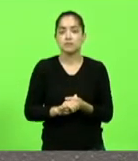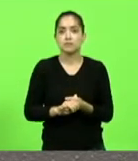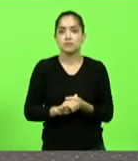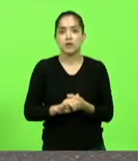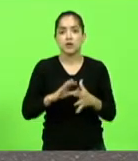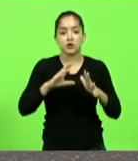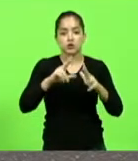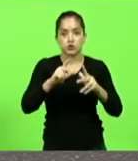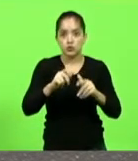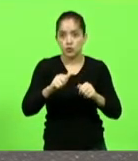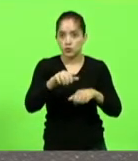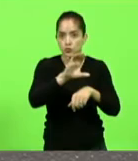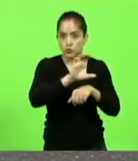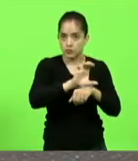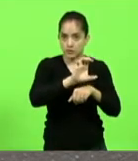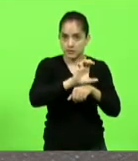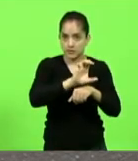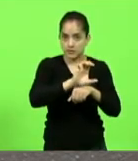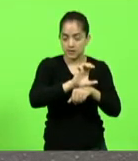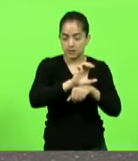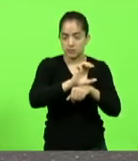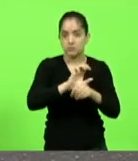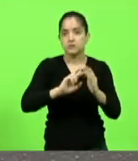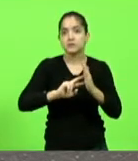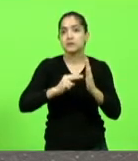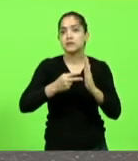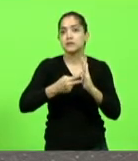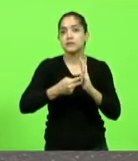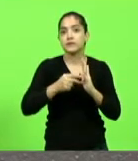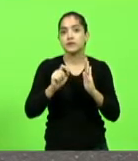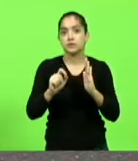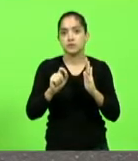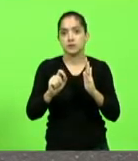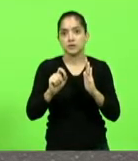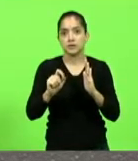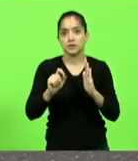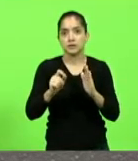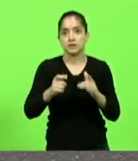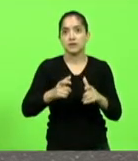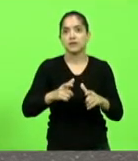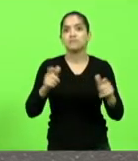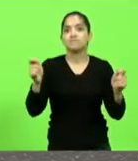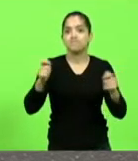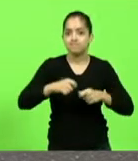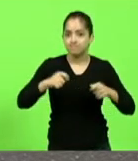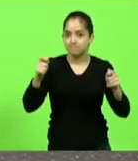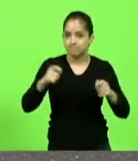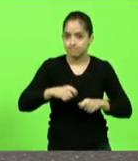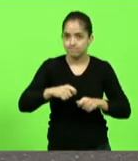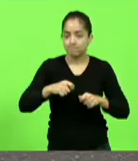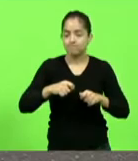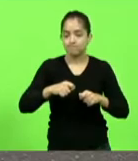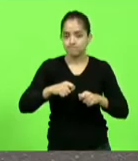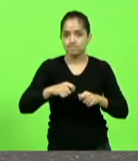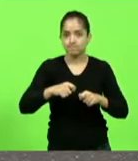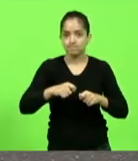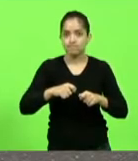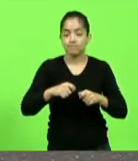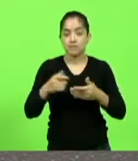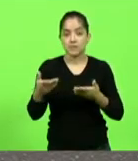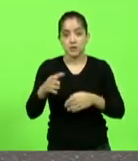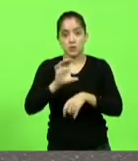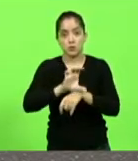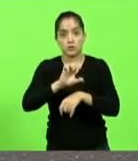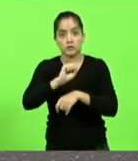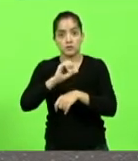todo o nosso estado significa a autossuficiência de Santa Catarina um